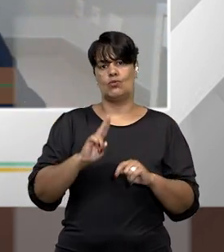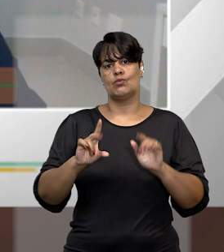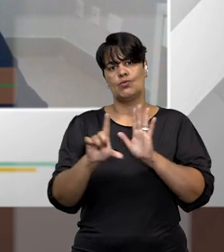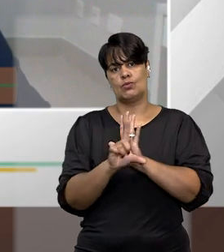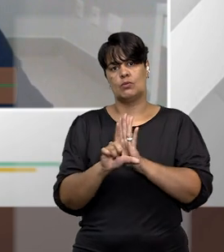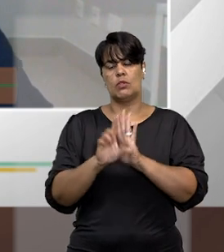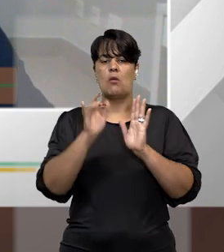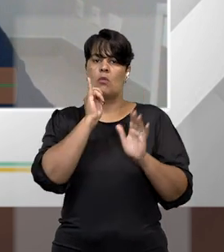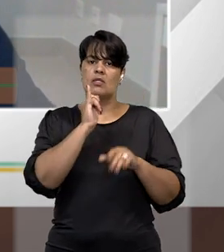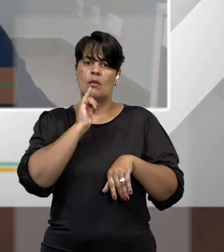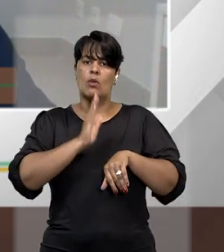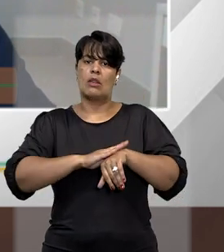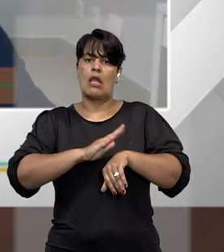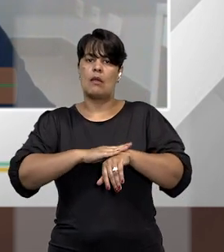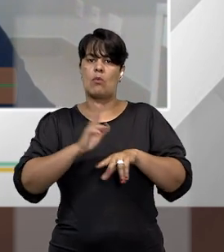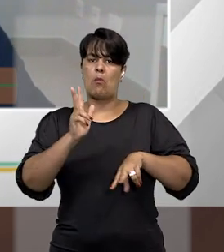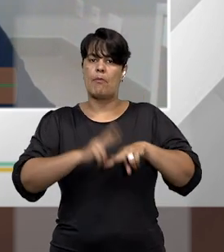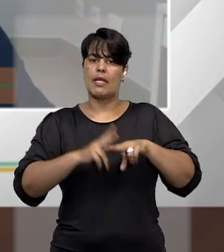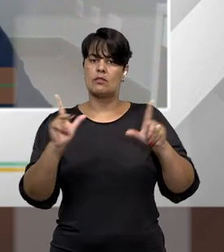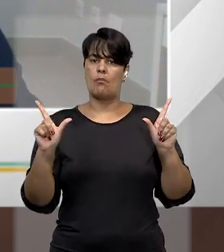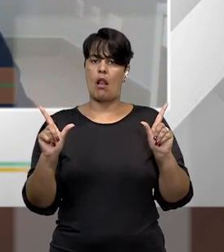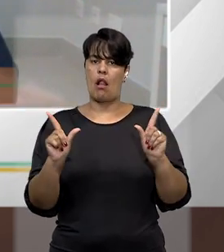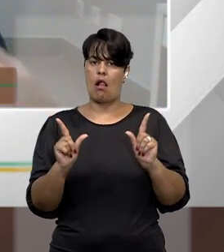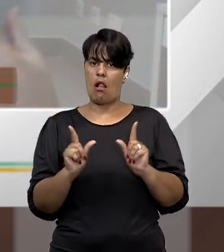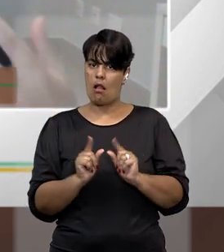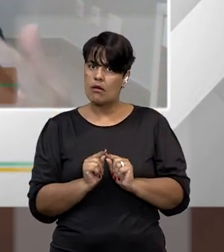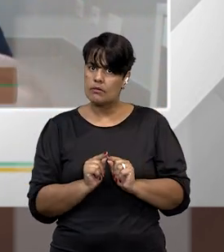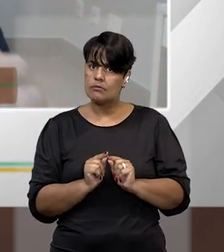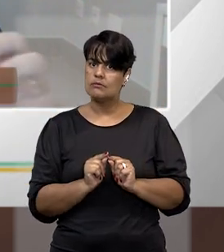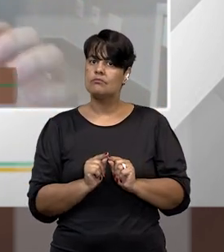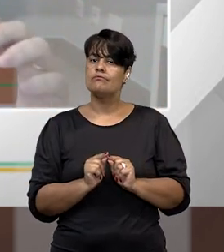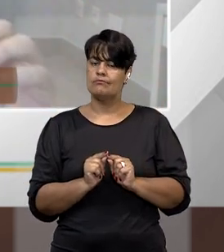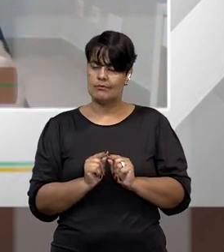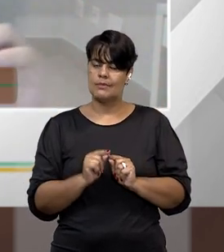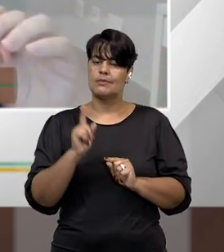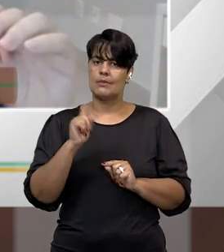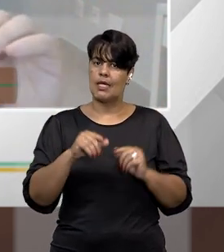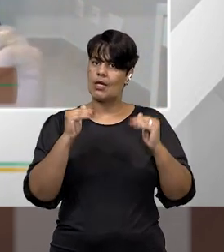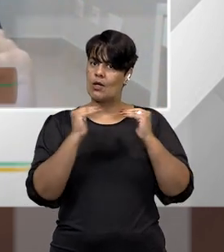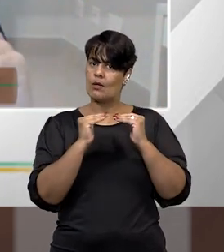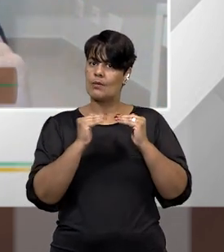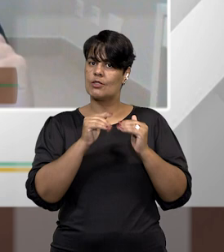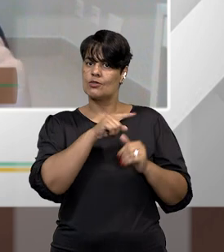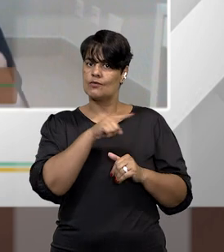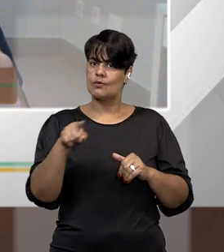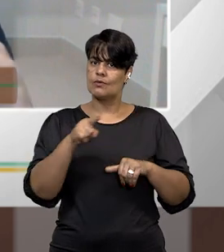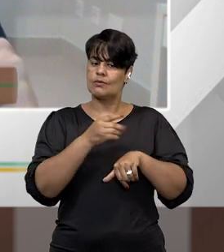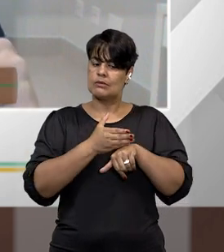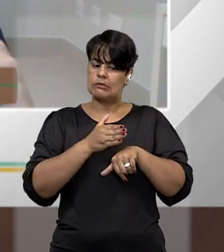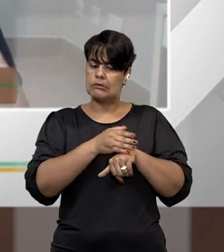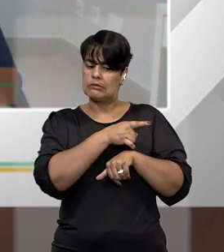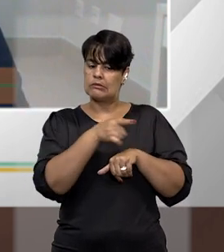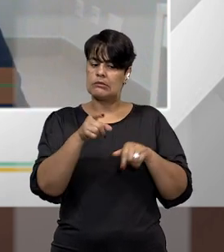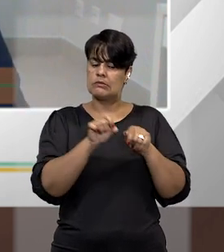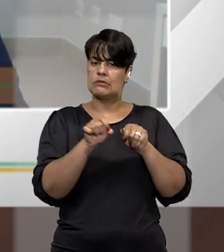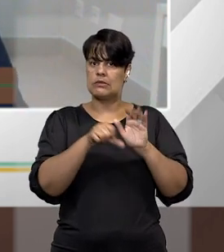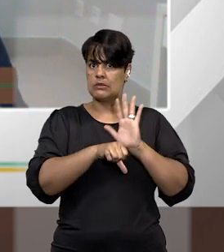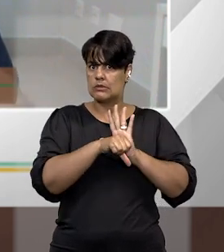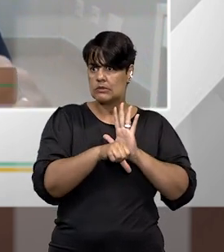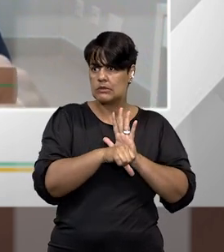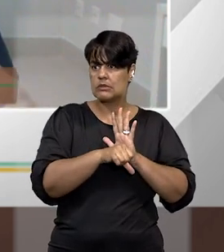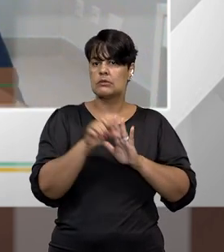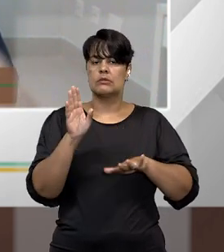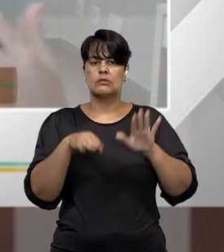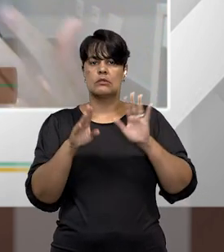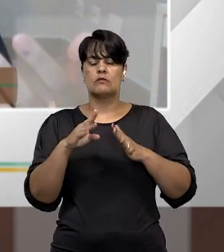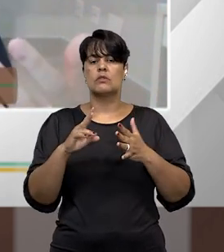patamar, em índice compatível com a prática desses crimes e de acordo com o número a quantidade de pena fixada,